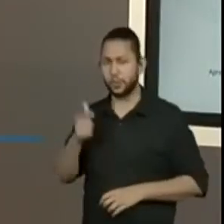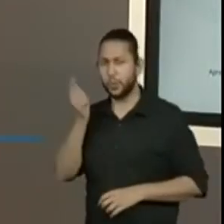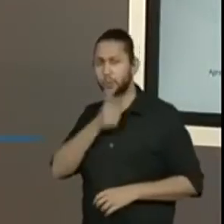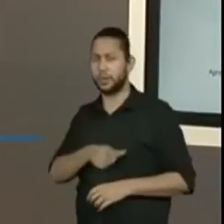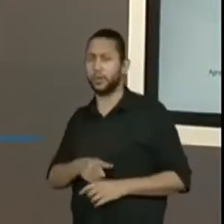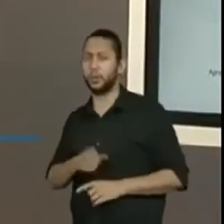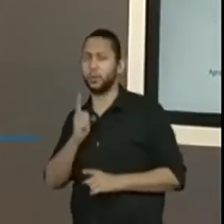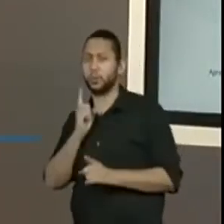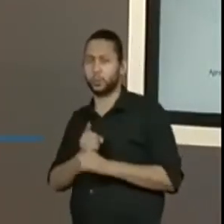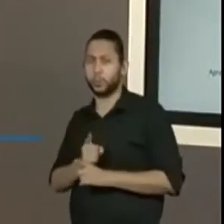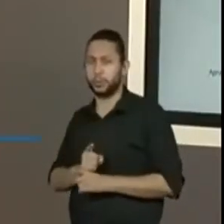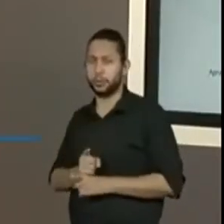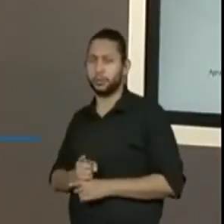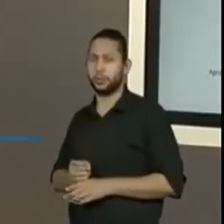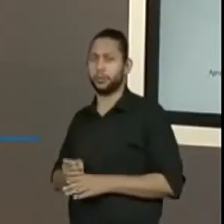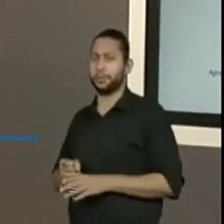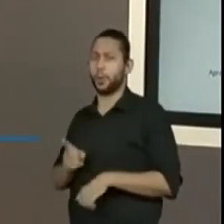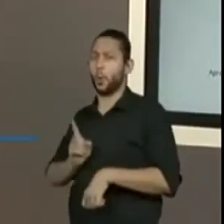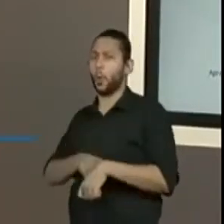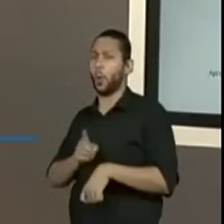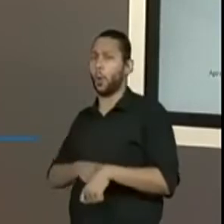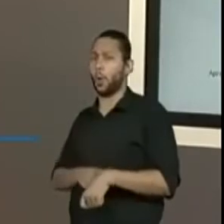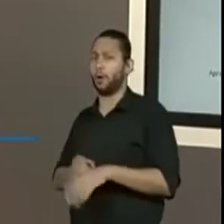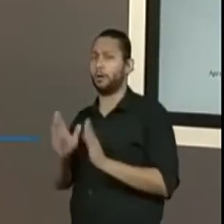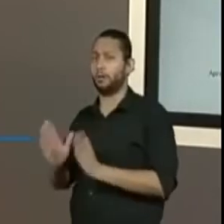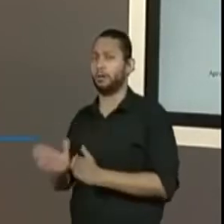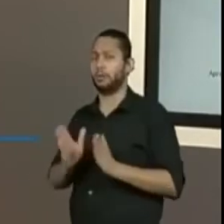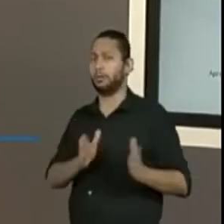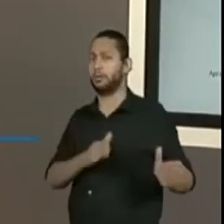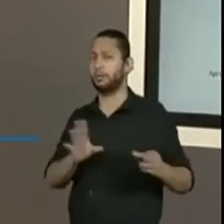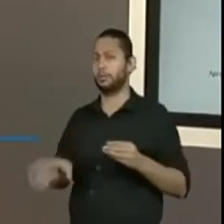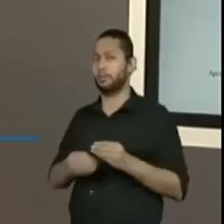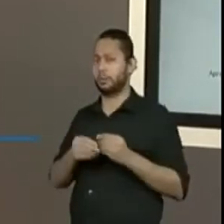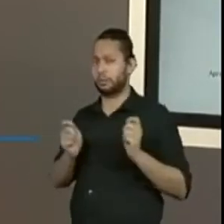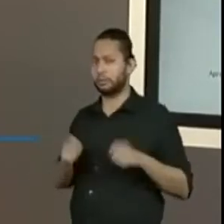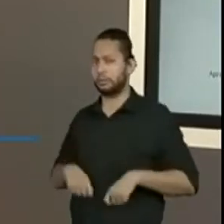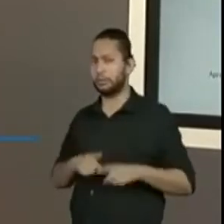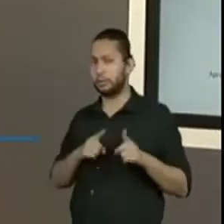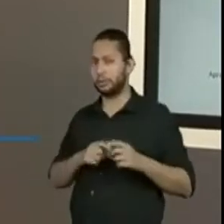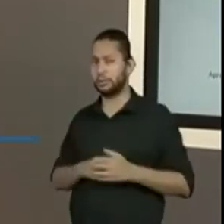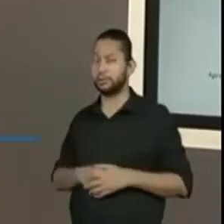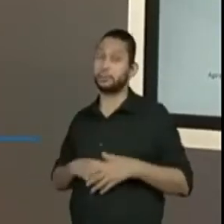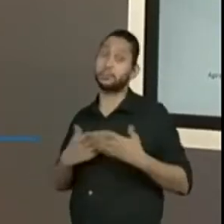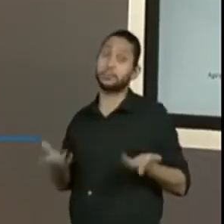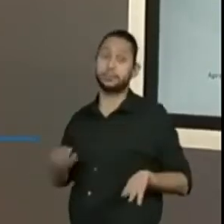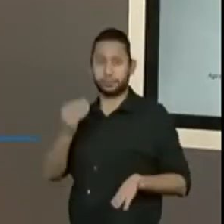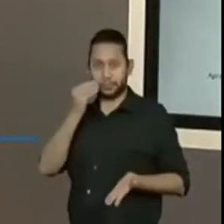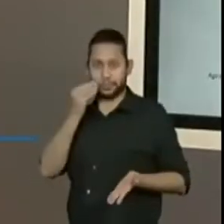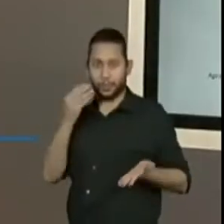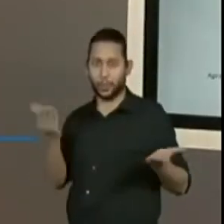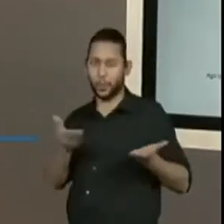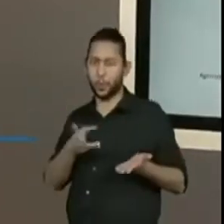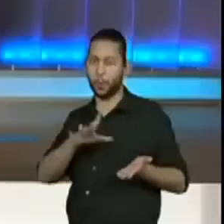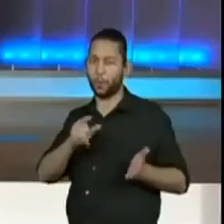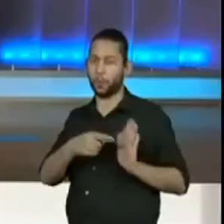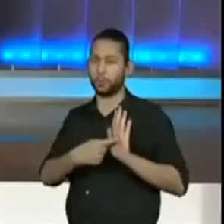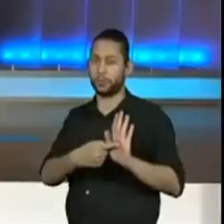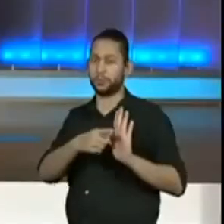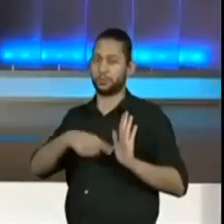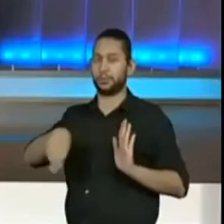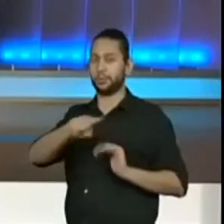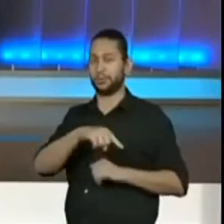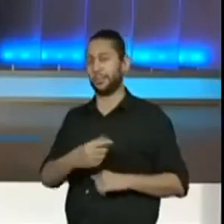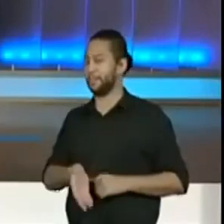regularidade em horas? Em relação ao tempo? É isso que a gente vai testar agora e eu vou mostrar para vocês. Vem